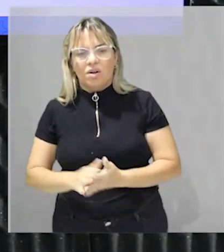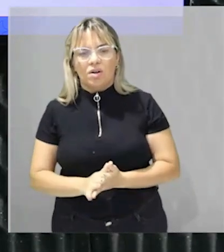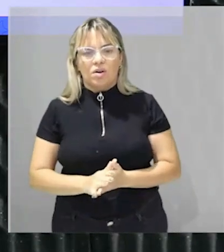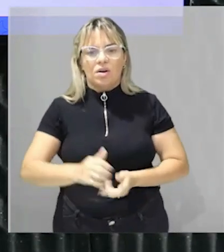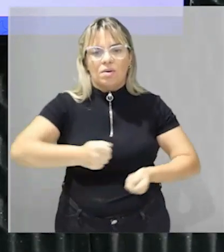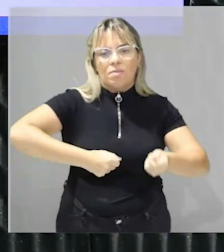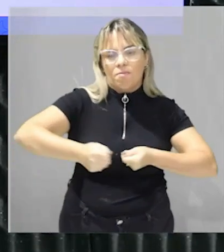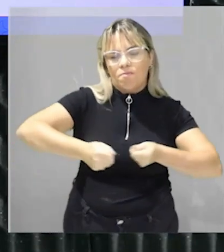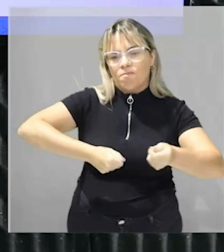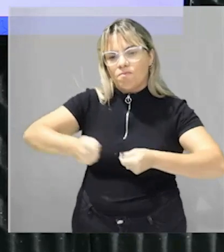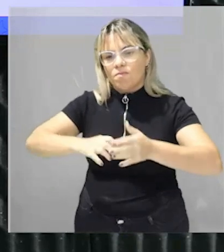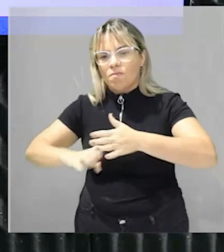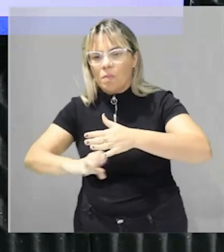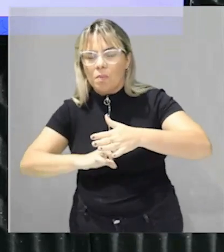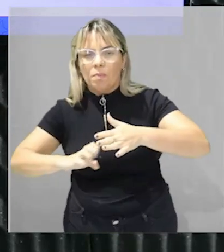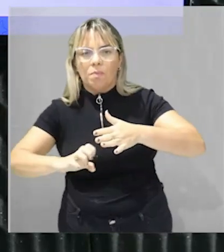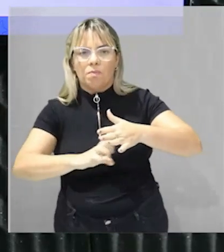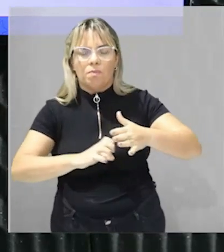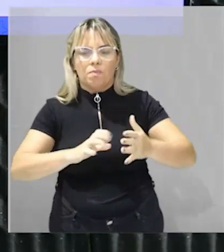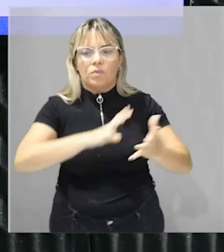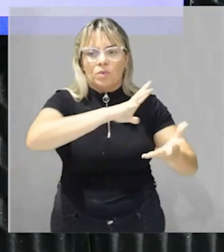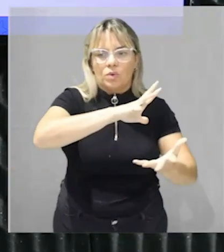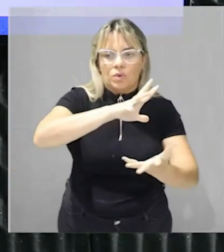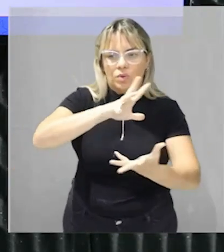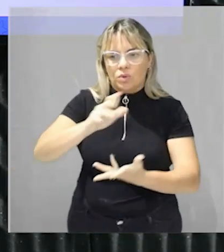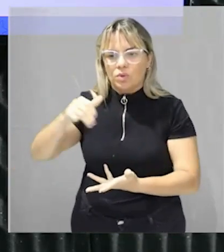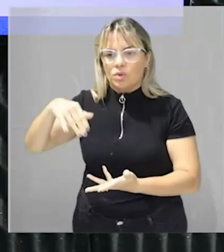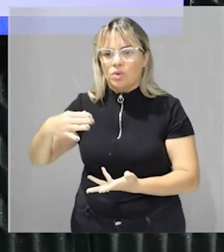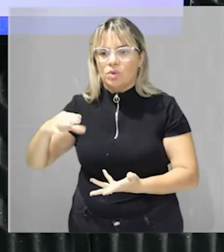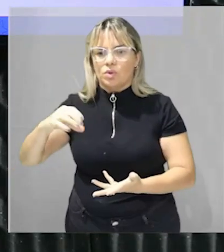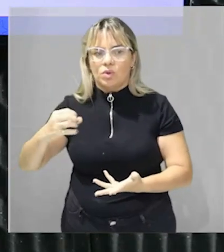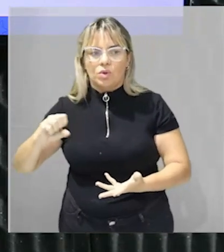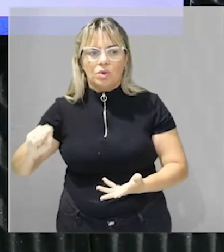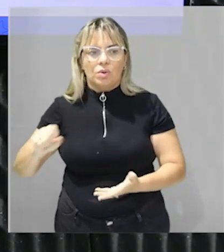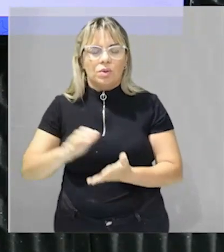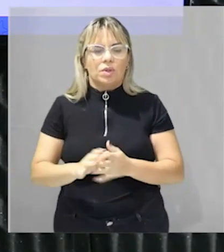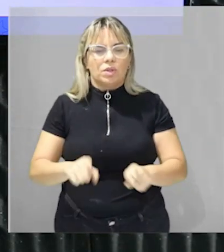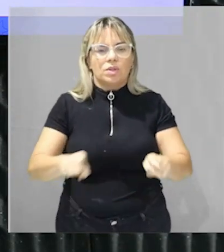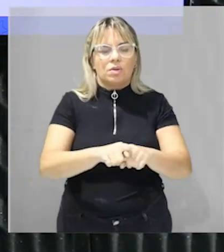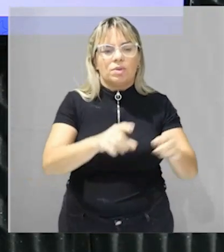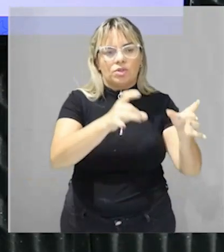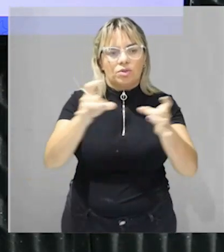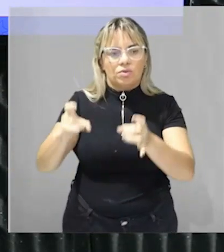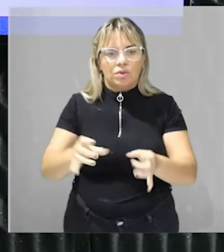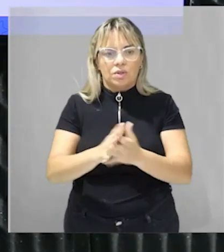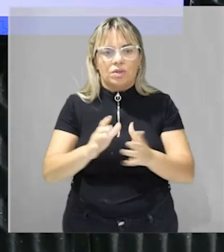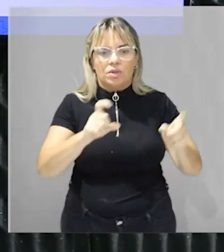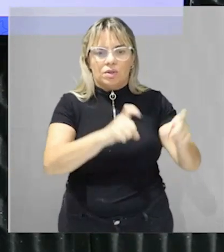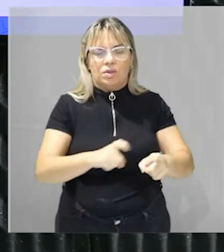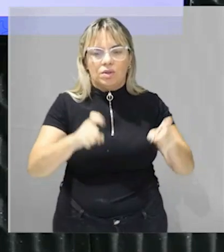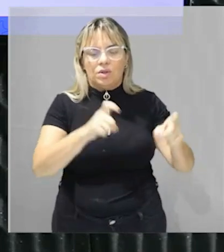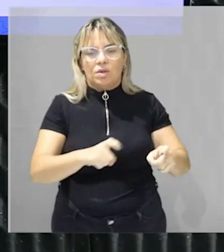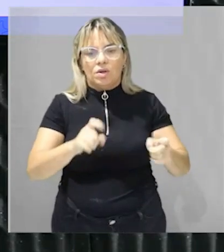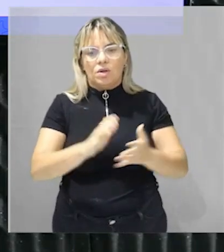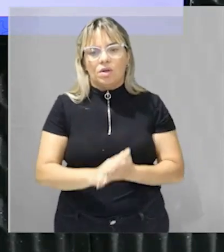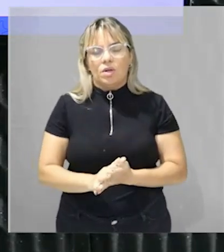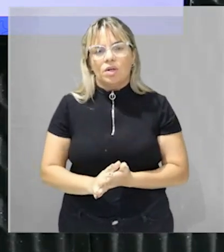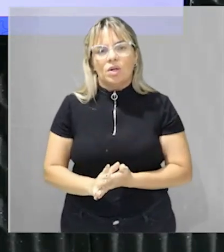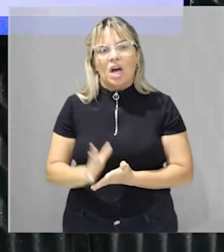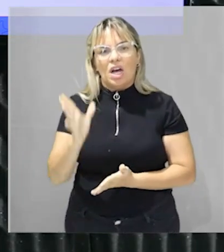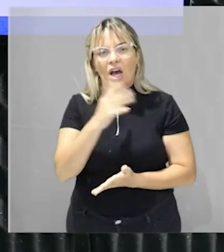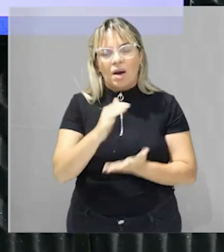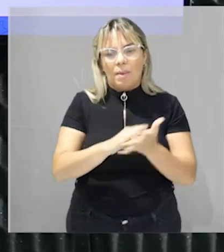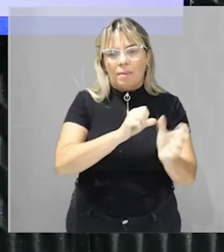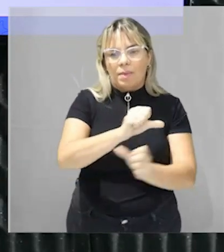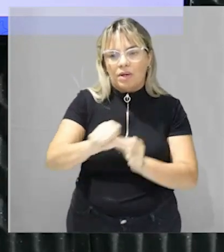maior regulação das empresas mundiais de insumo e comércio agrícola trata-se da emergência de uma agricultura